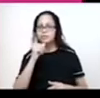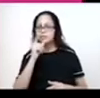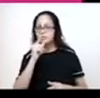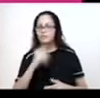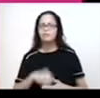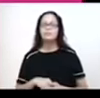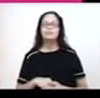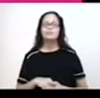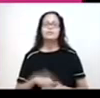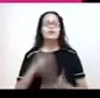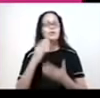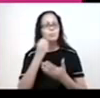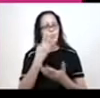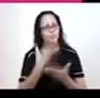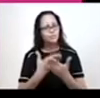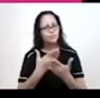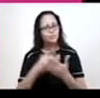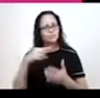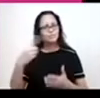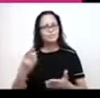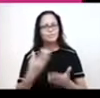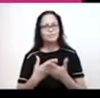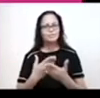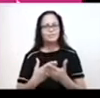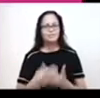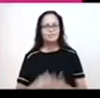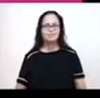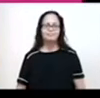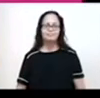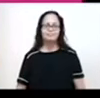Latina. É isso. Bons estudos e até a próxima aula.